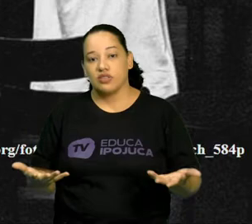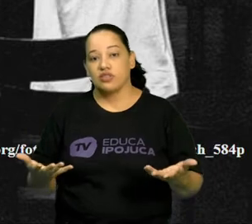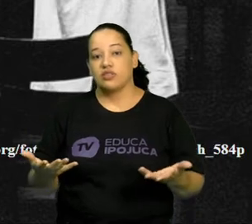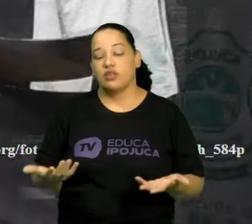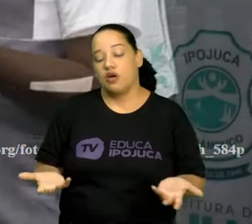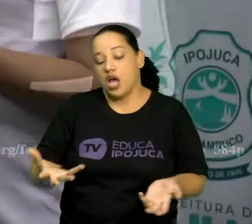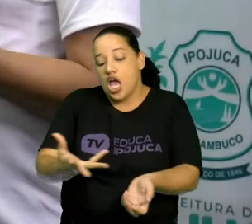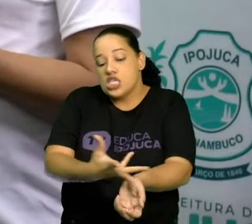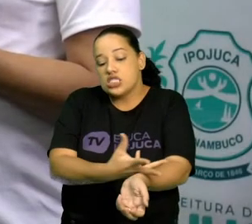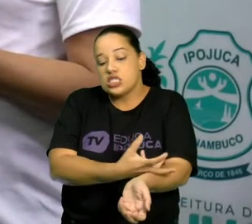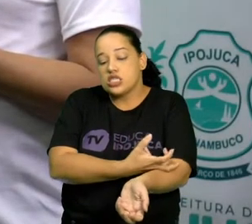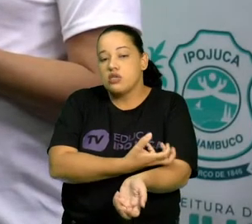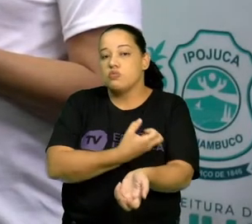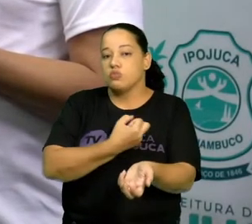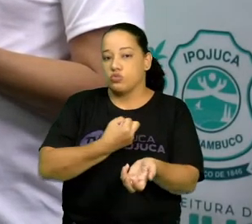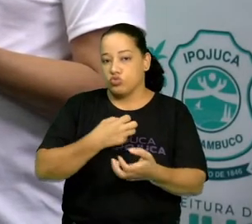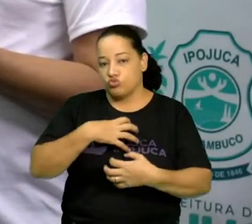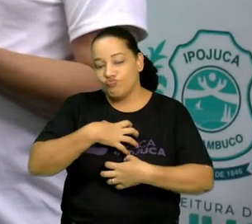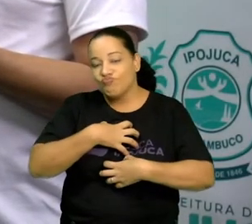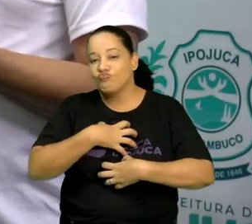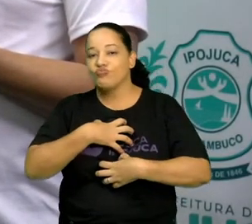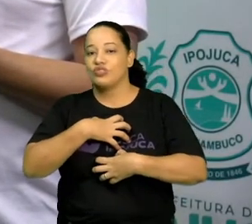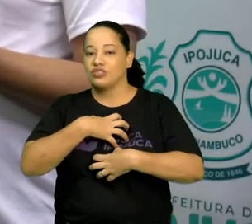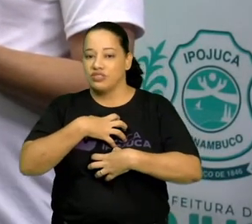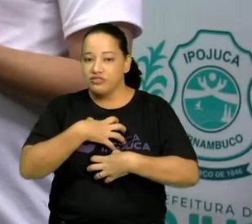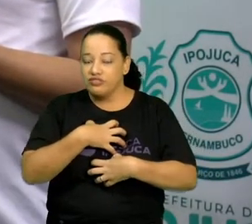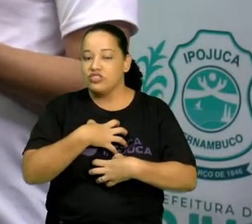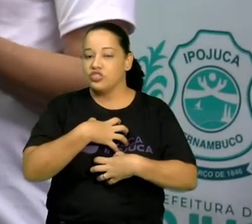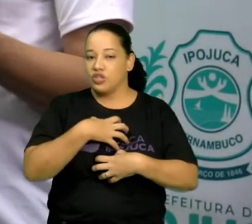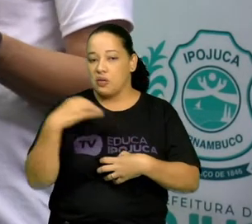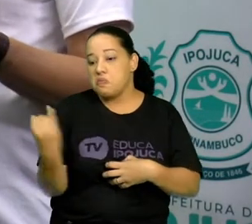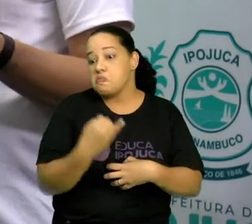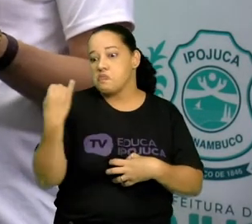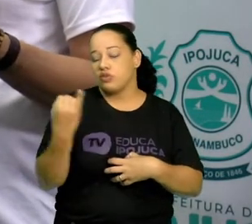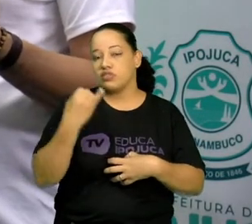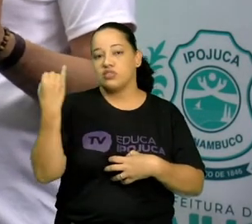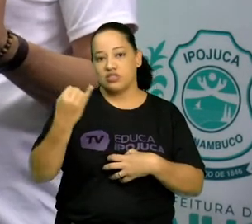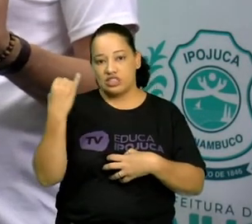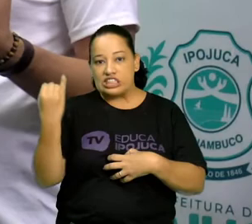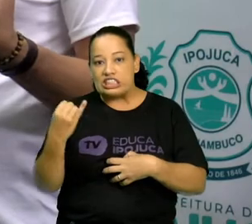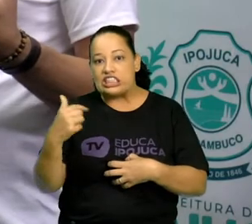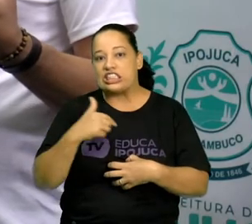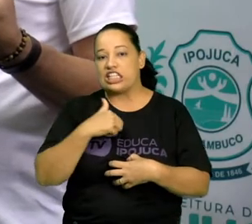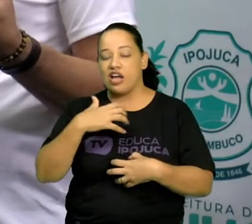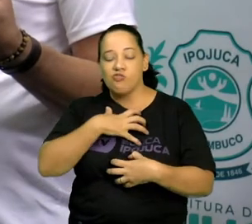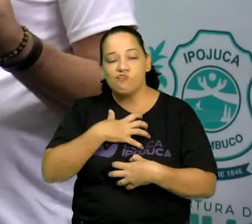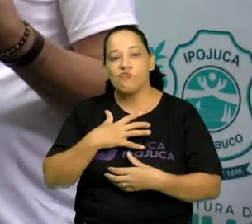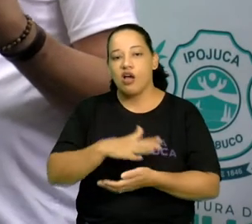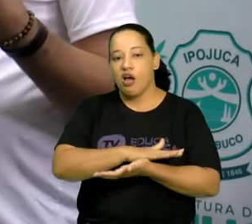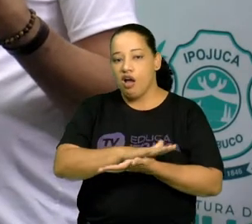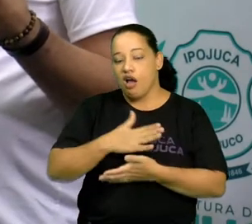é o que interessa para Pina Bausch. Ela é uma grande estudiosa desse movimento,